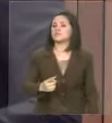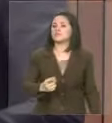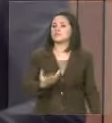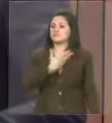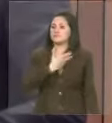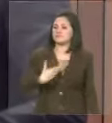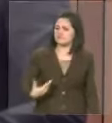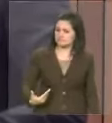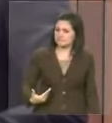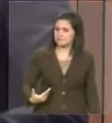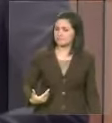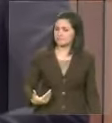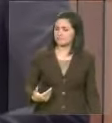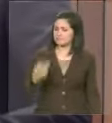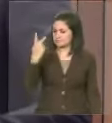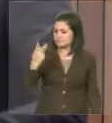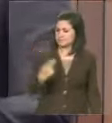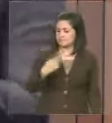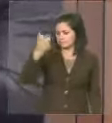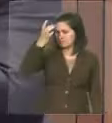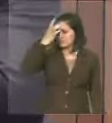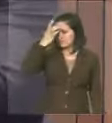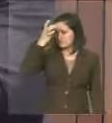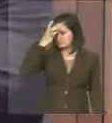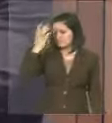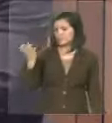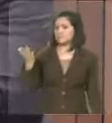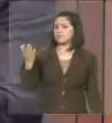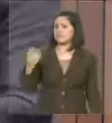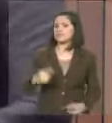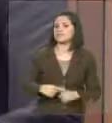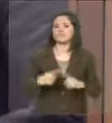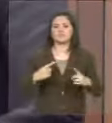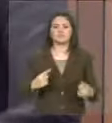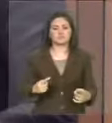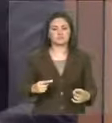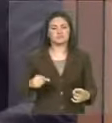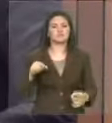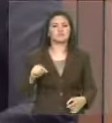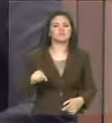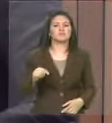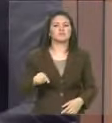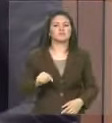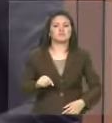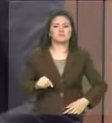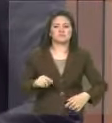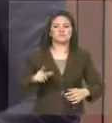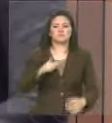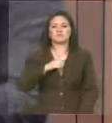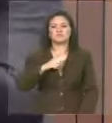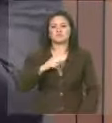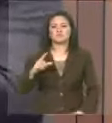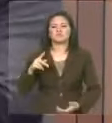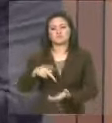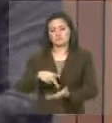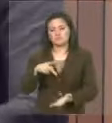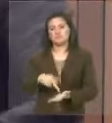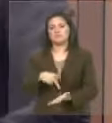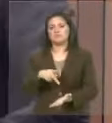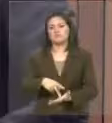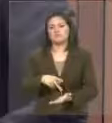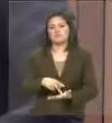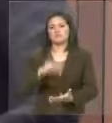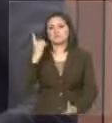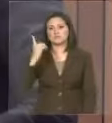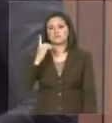Amando de sua própria consciência? Mas aqui repõe a verdade. E a verdade é só uma. O deputado Eduardo